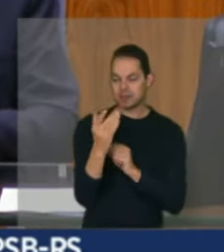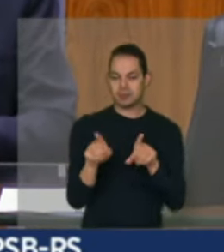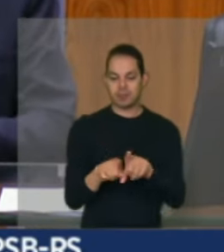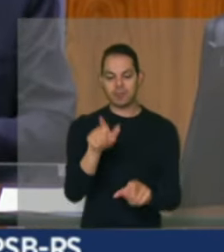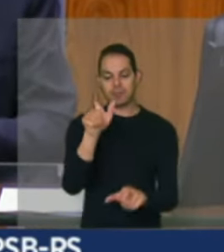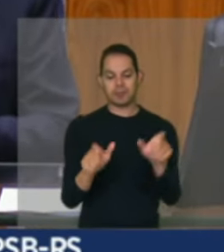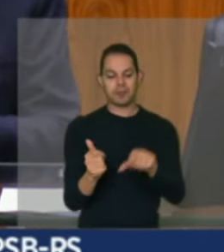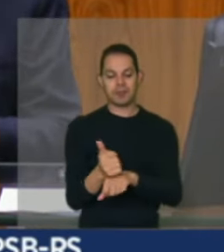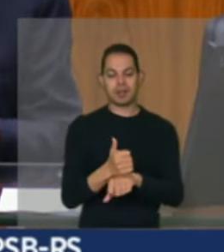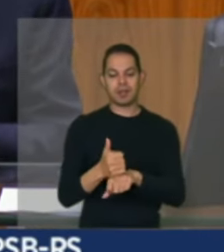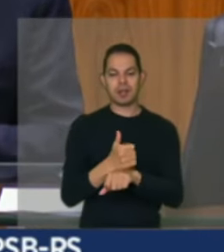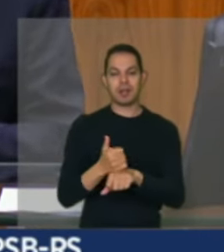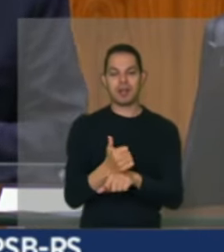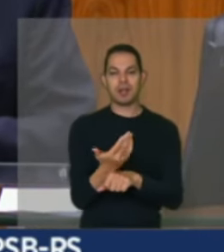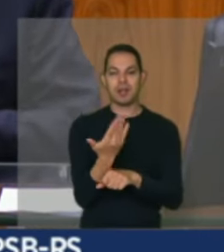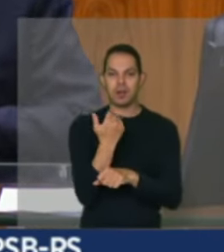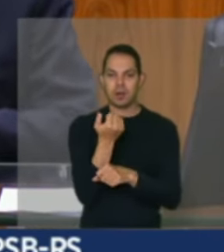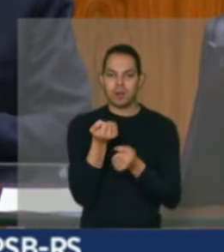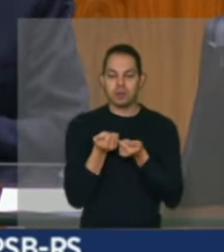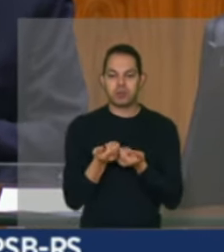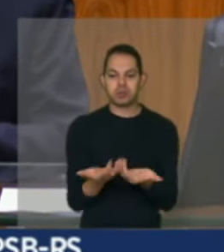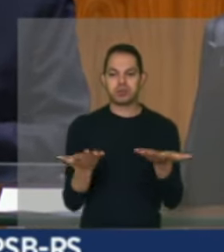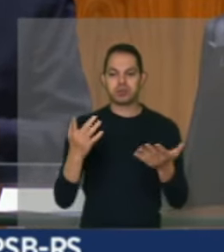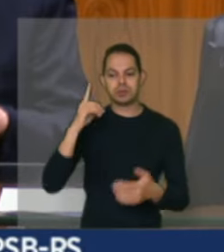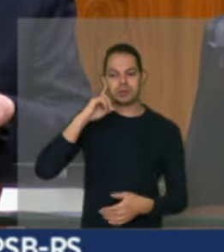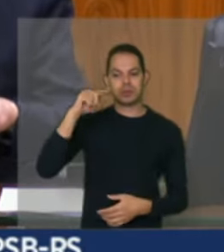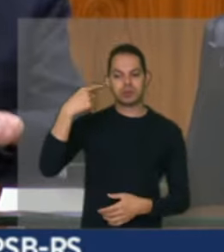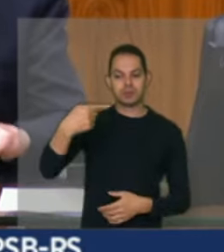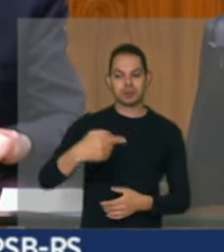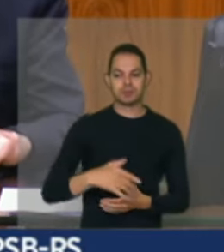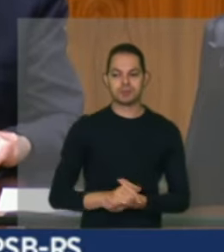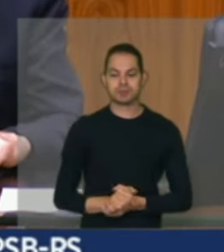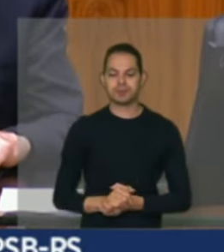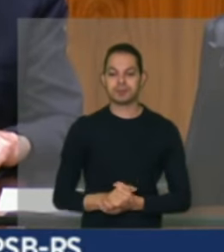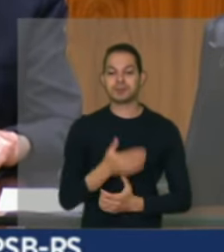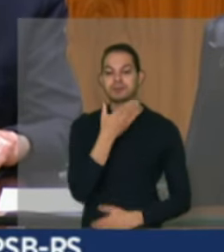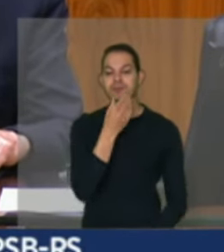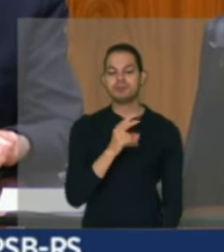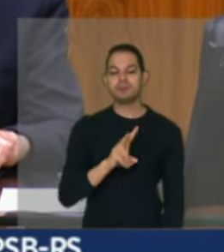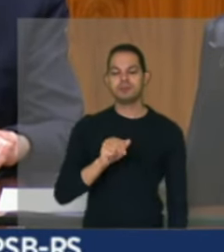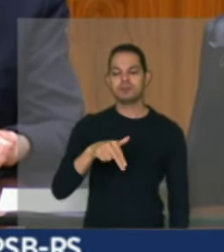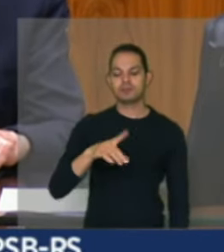pelo pão nosso de cada dia. Wanderlei Ziger, da Unicafes, por gentileza.